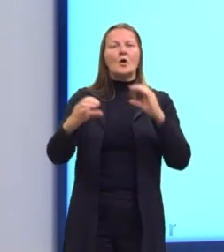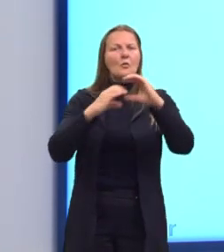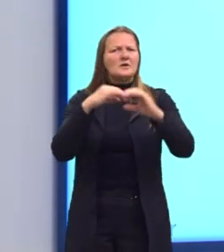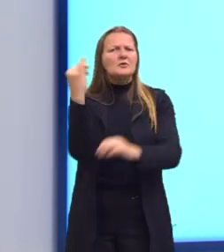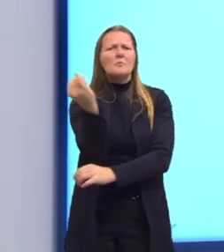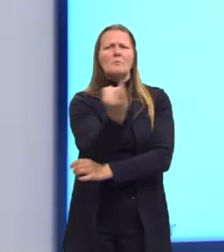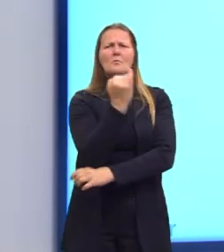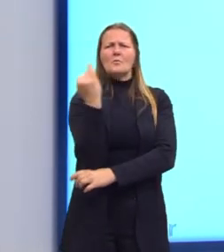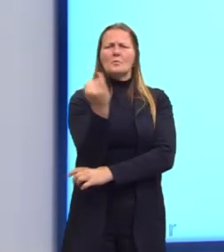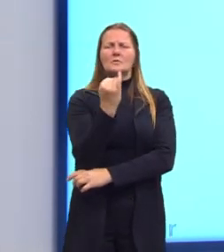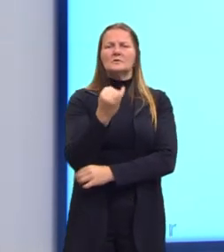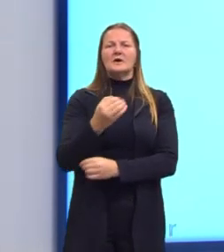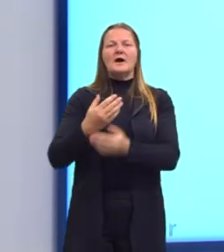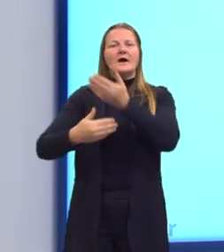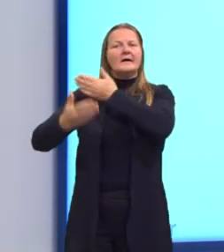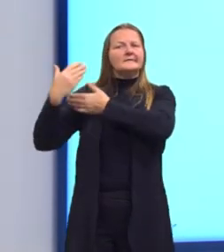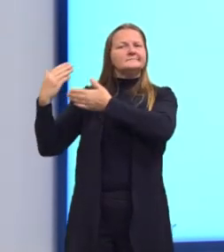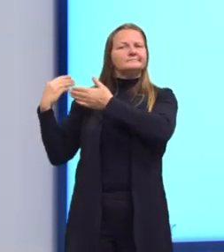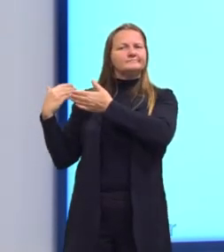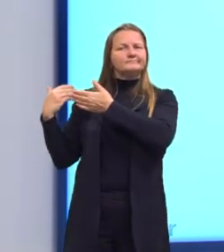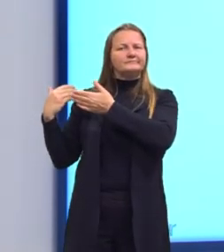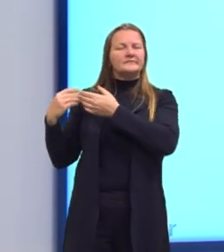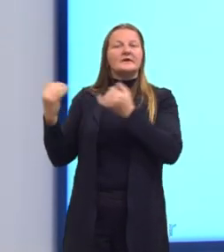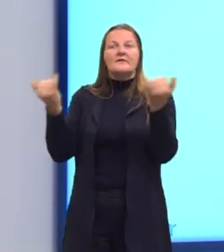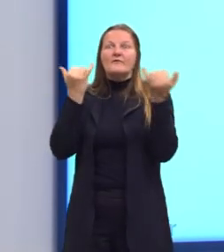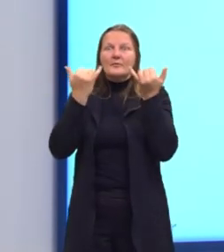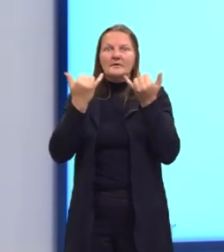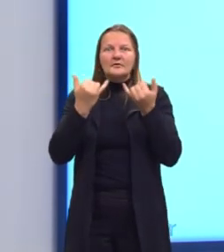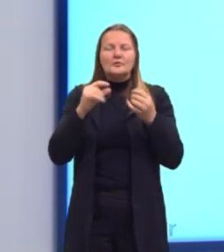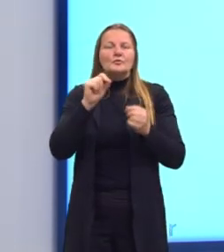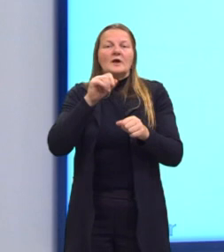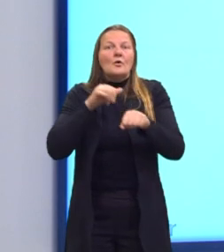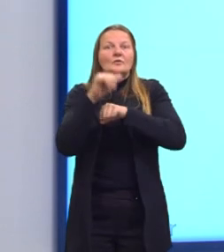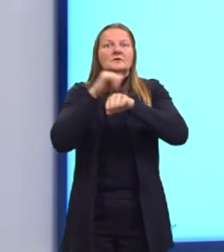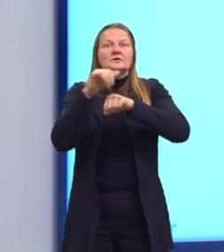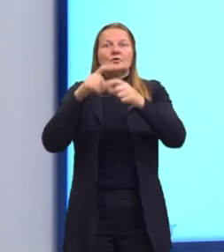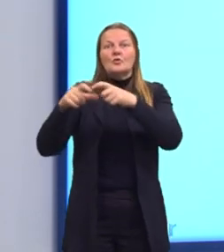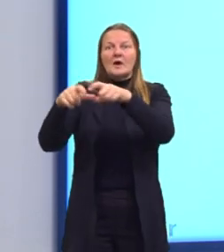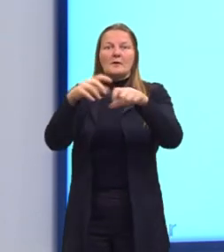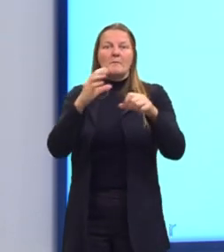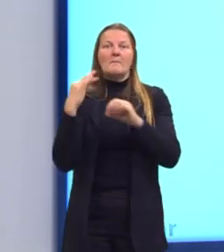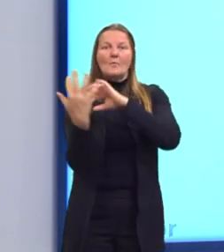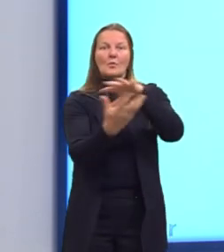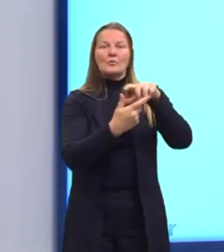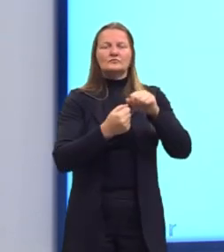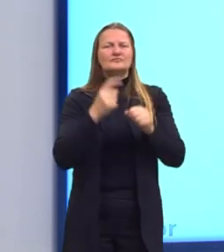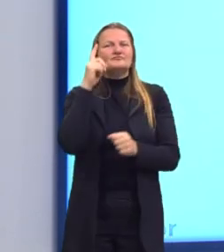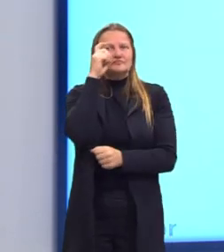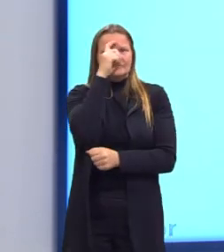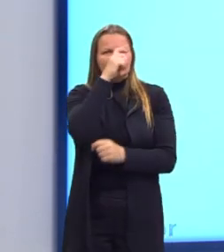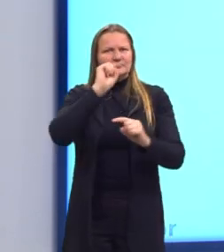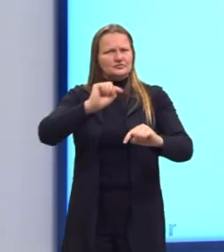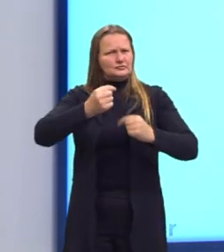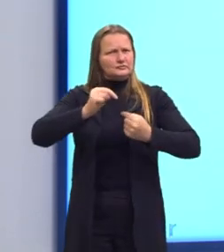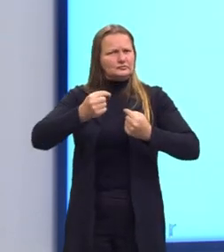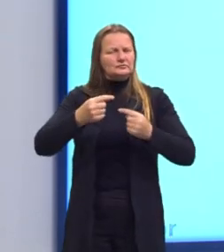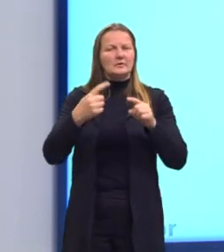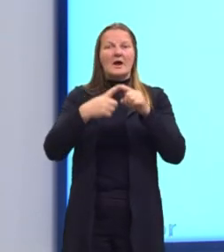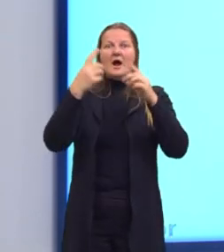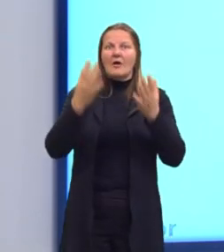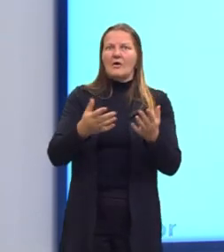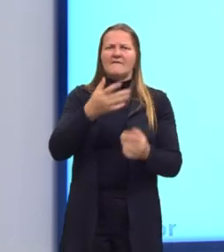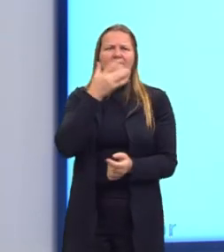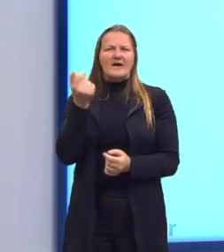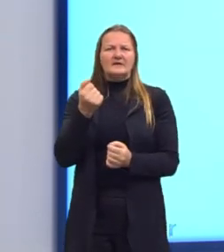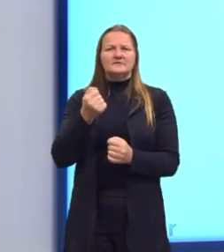sabíamos, há um tempo atrás, saber as informações de outros lugares do mundo era bem mais dificultoso que hoje.